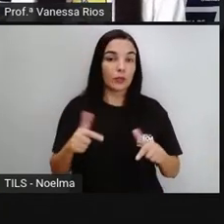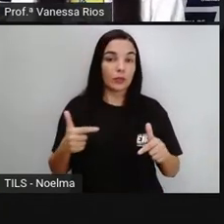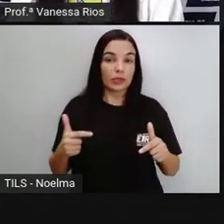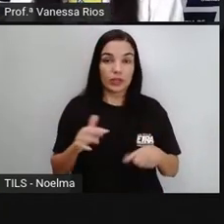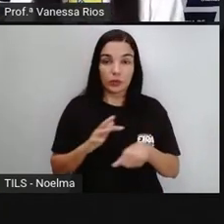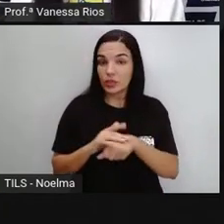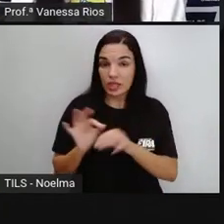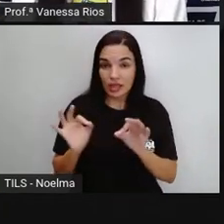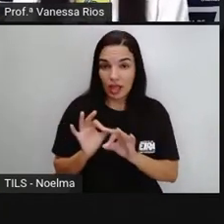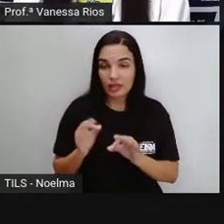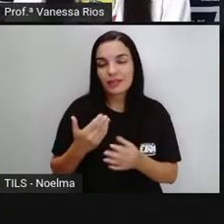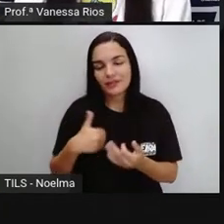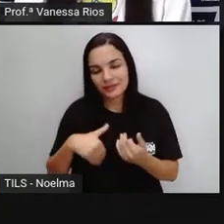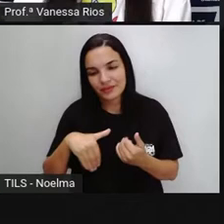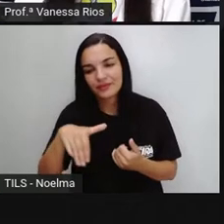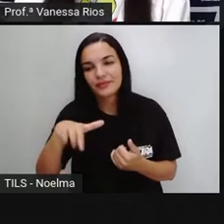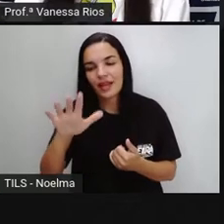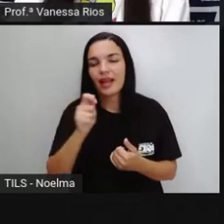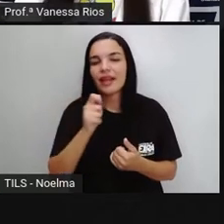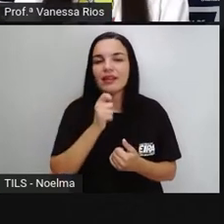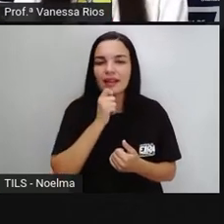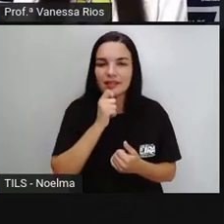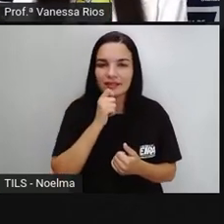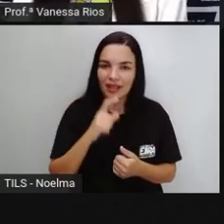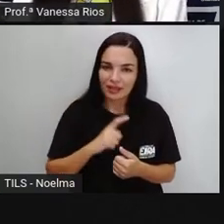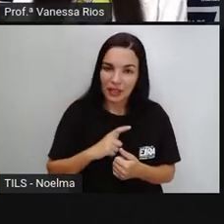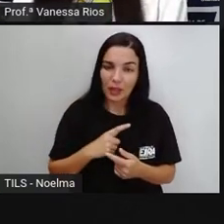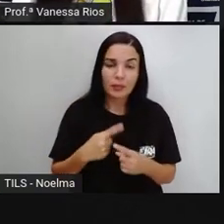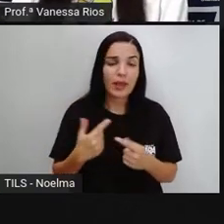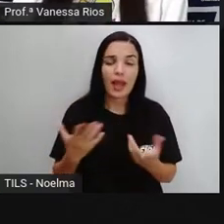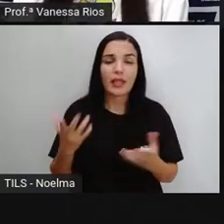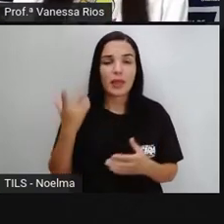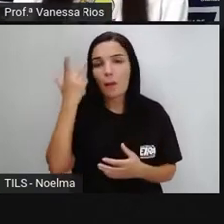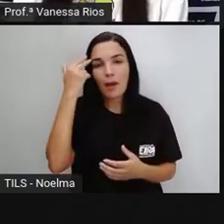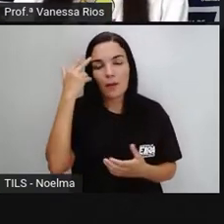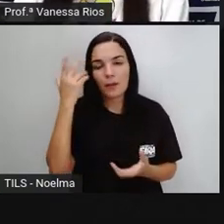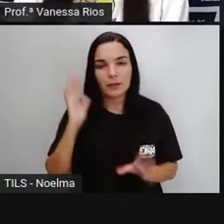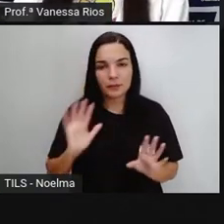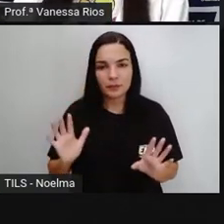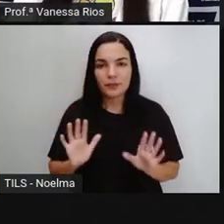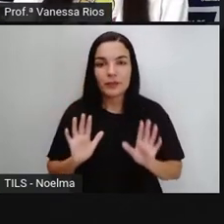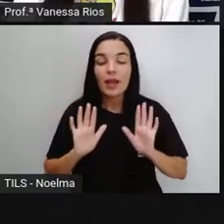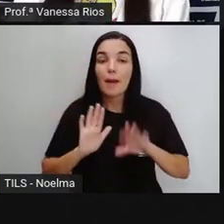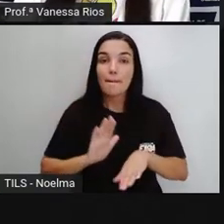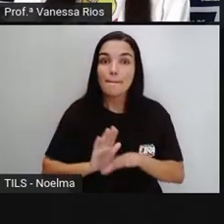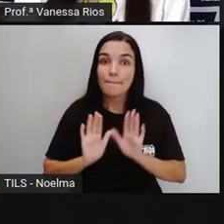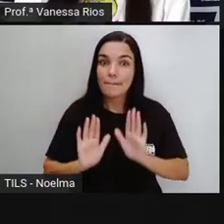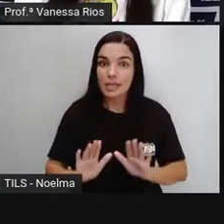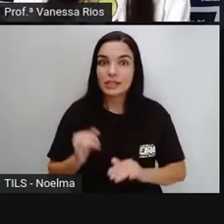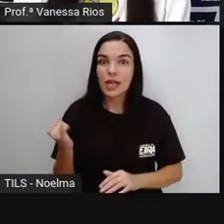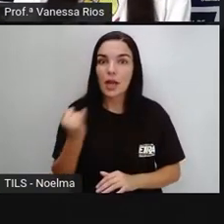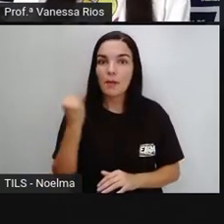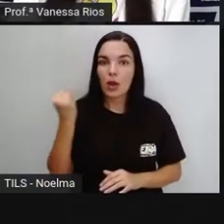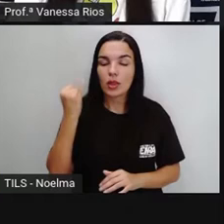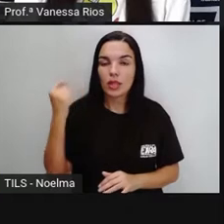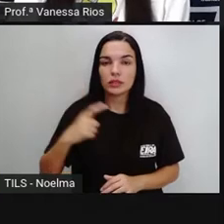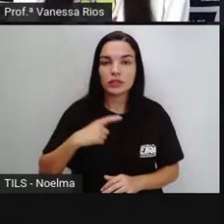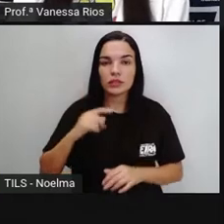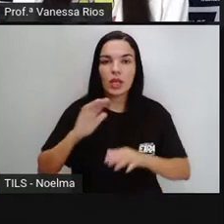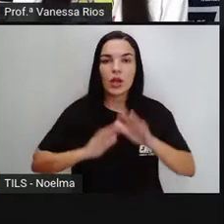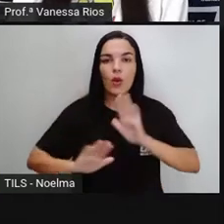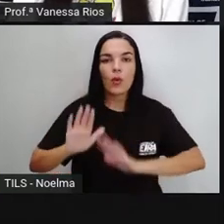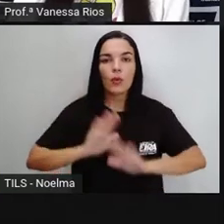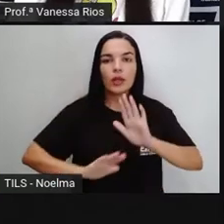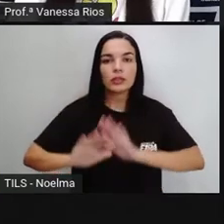risco de ter ou está tendo, porque é algo muito comum. Mas é importante termos cuidados, porque algumas